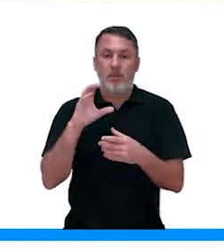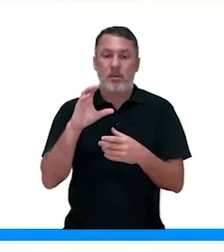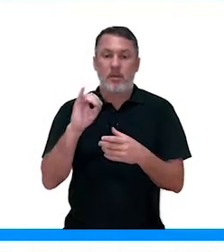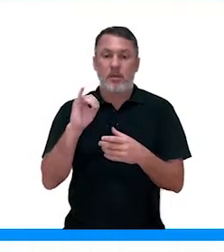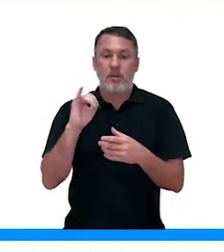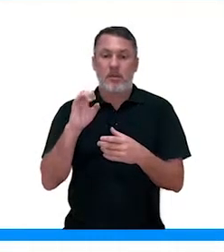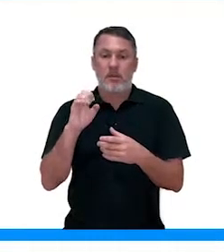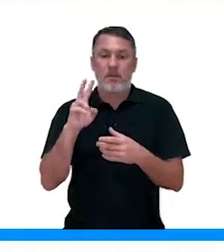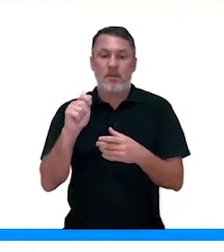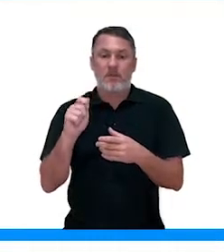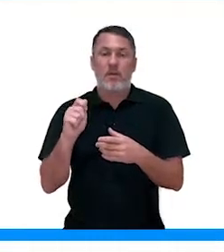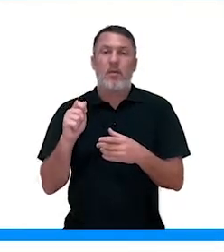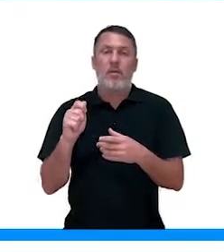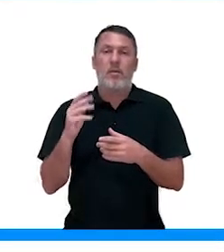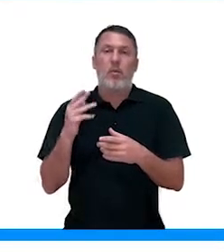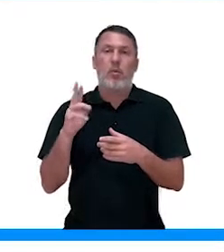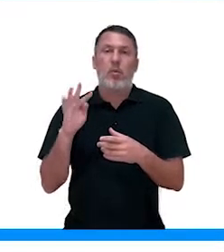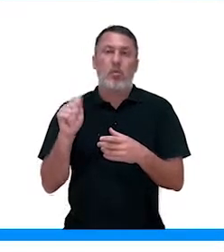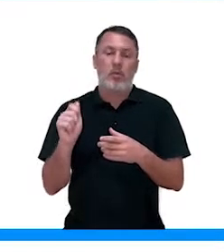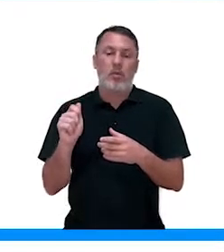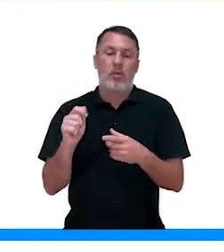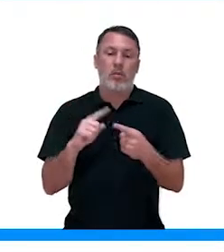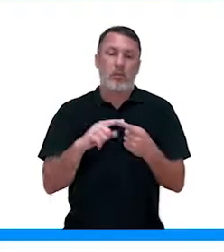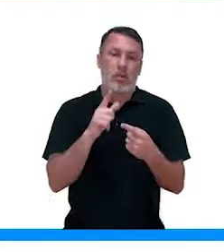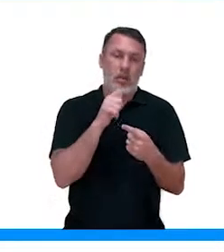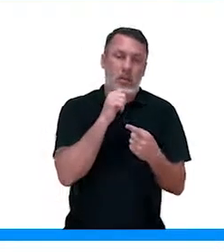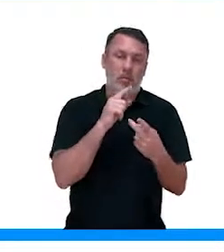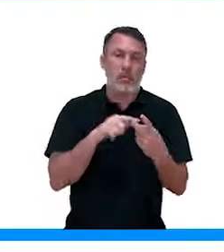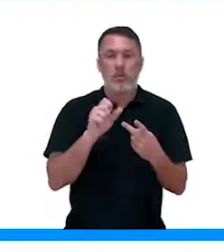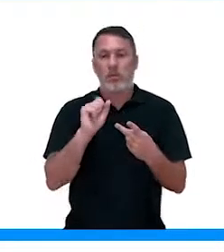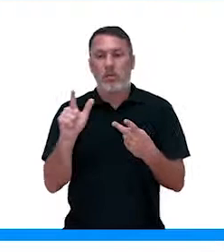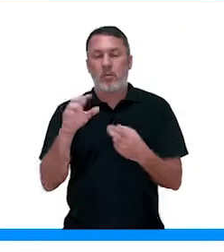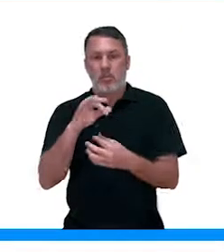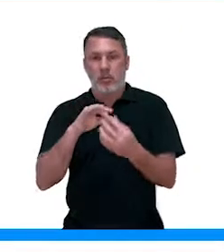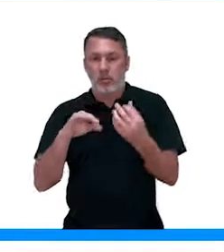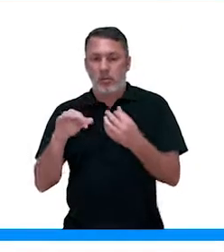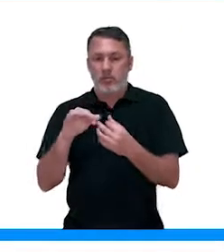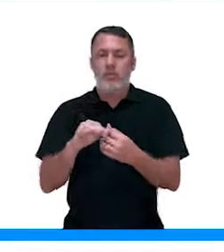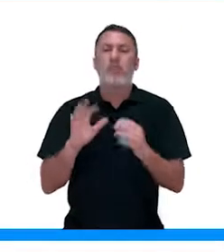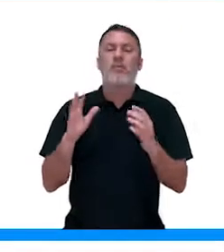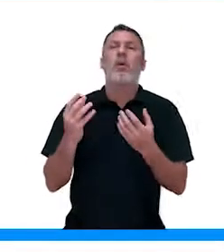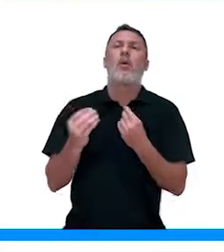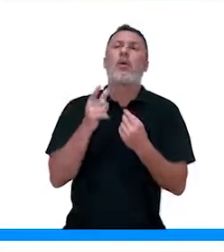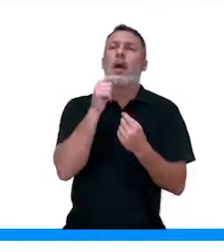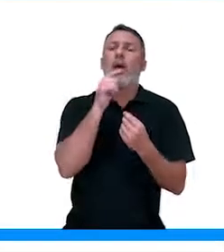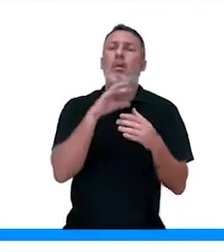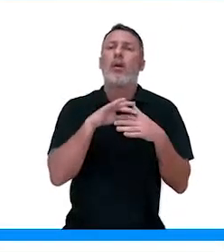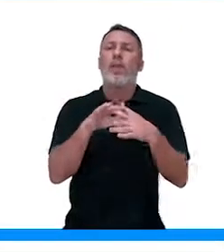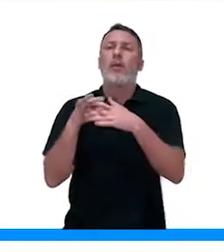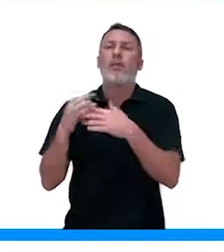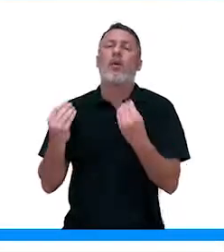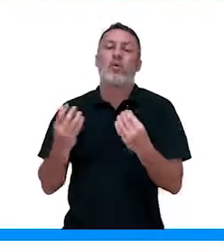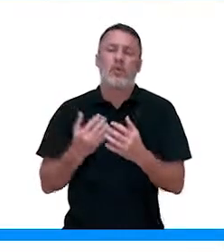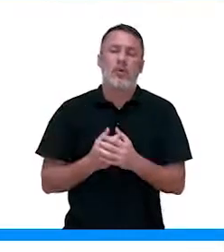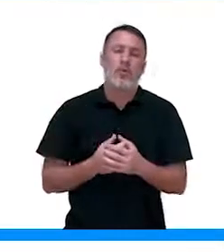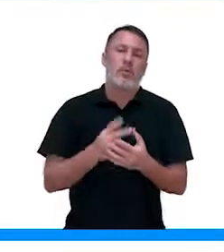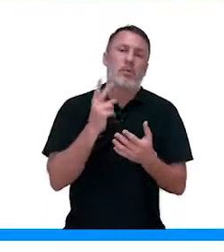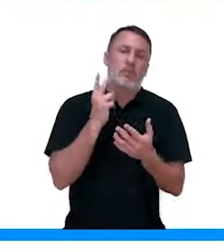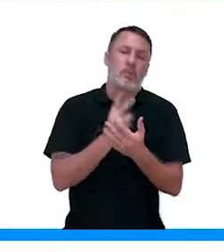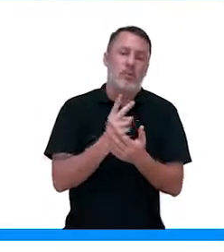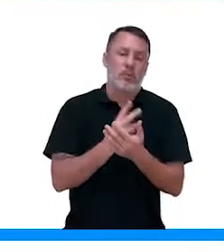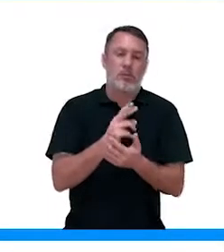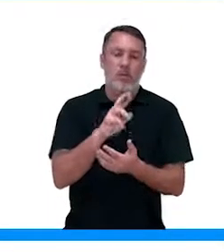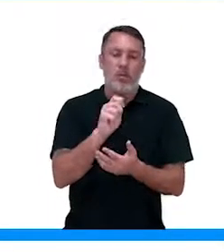bruta. O que é a seiva bruta? Água e sais minerais. Como que essa água é transportada?